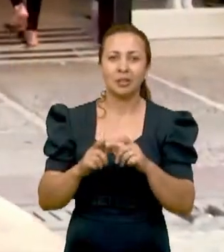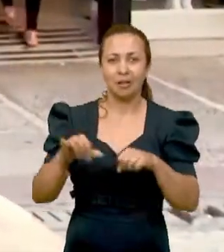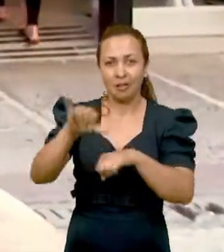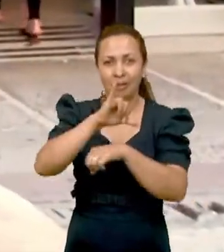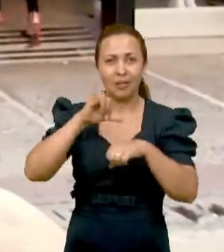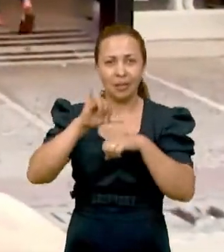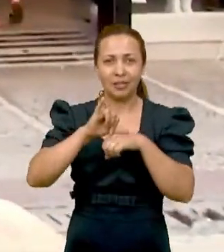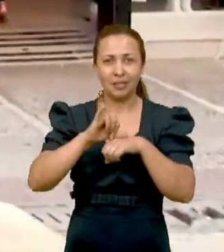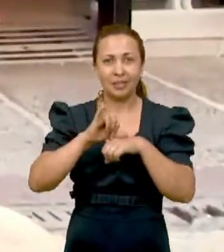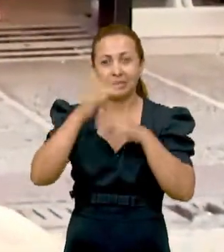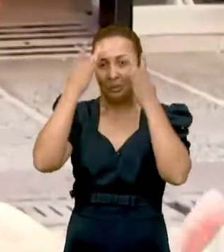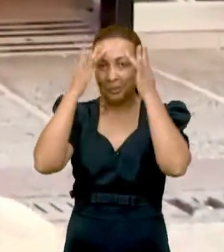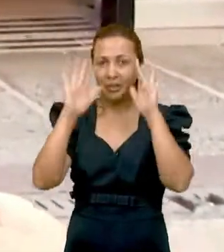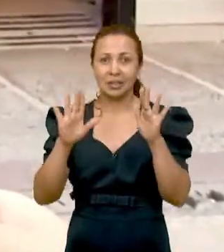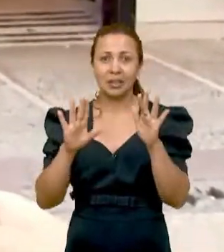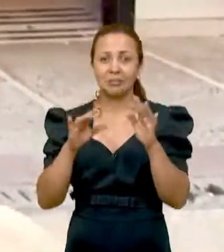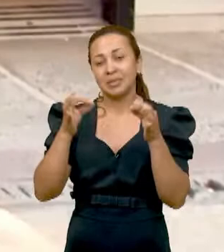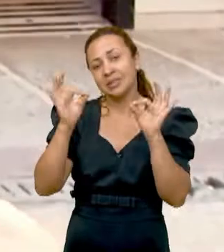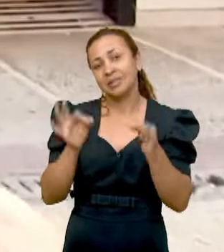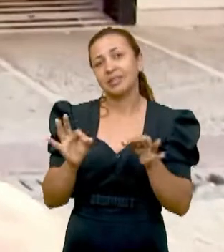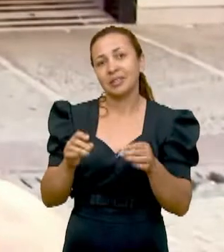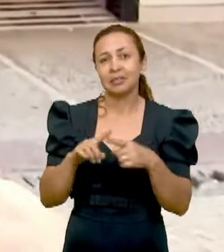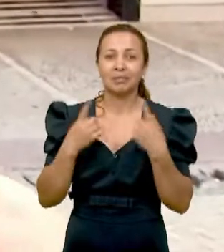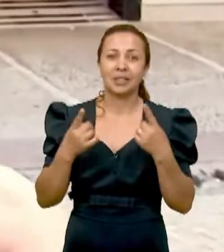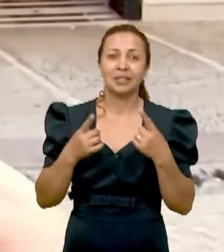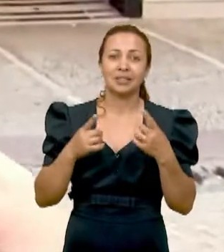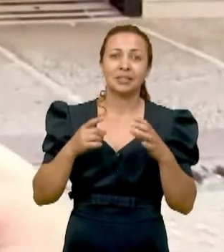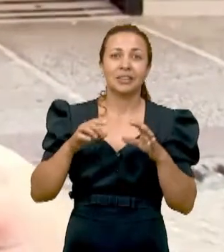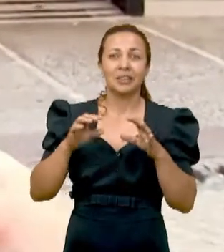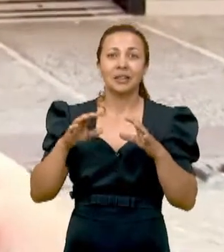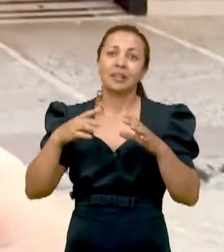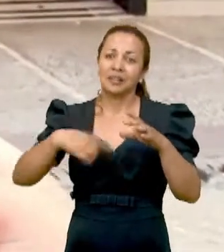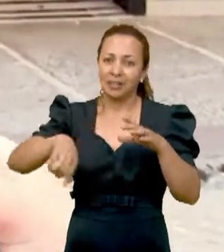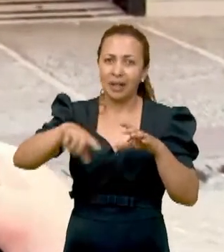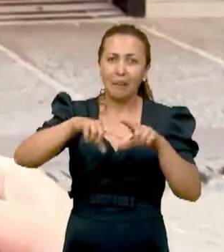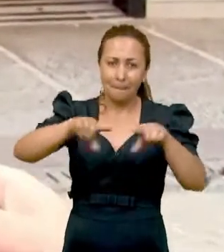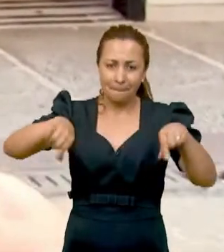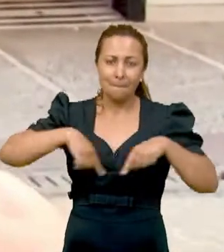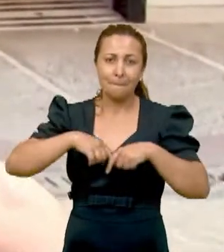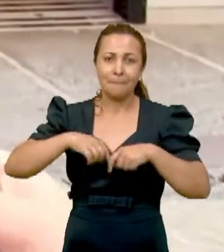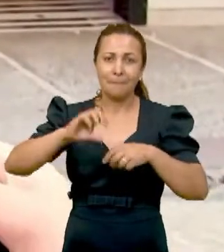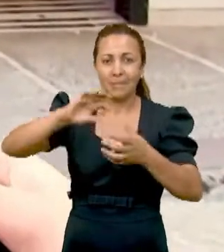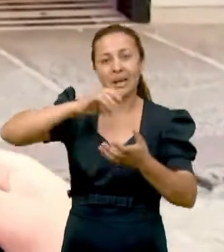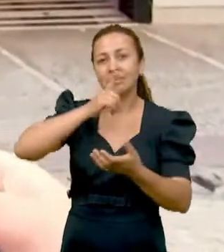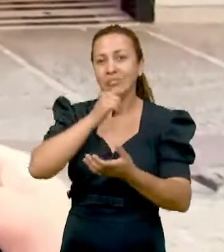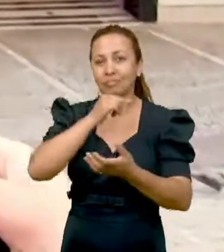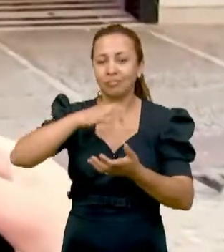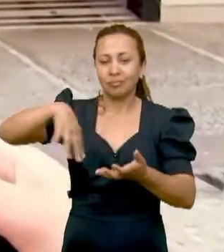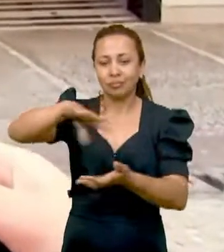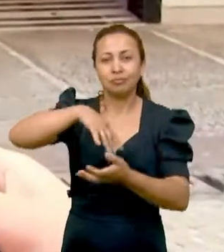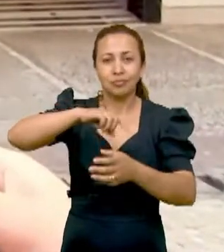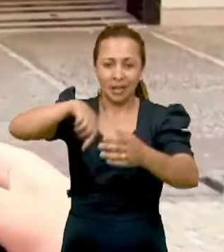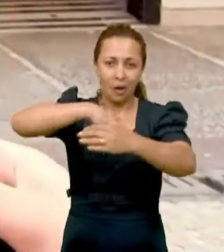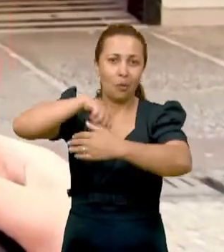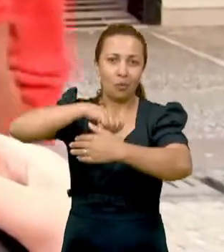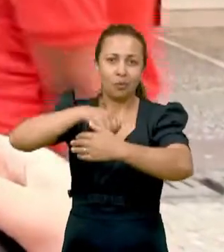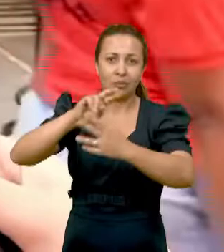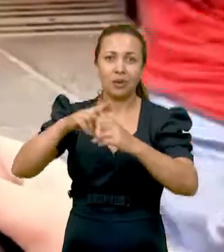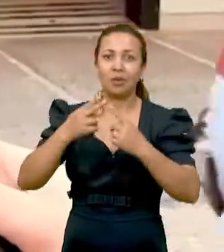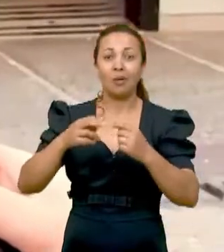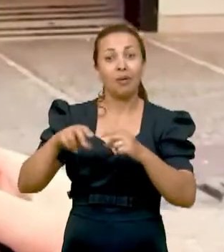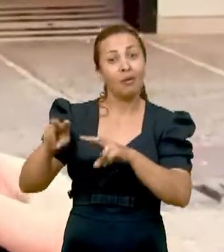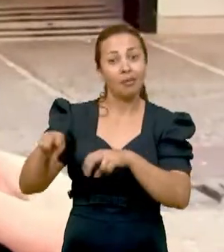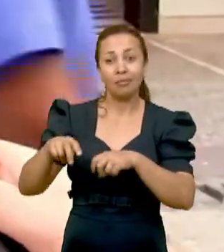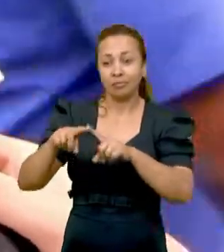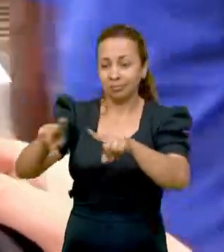descarta o óleo. A gente não sabe se é de forma correta, mas é mesmo jogando ou na pia da cozinha, ou se não, um